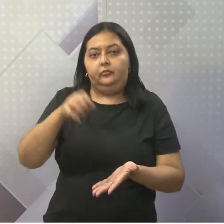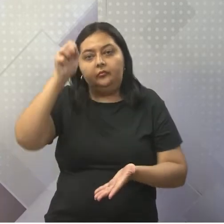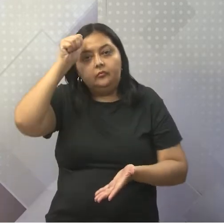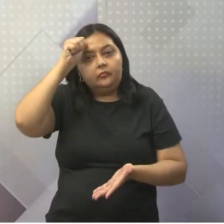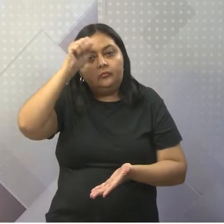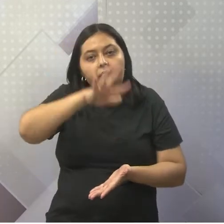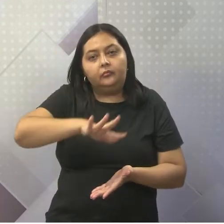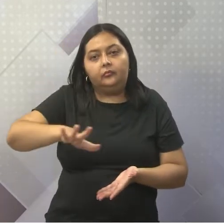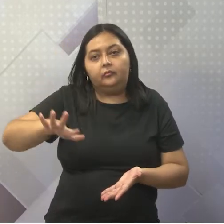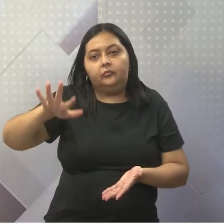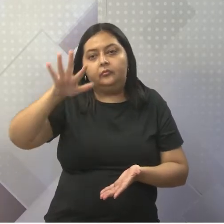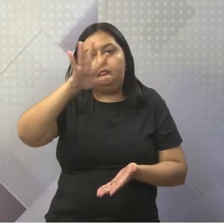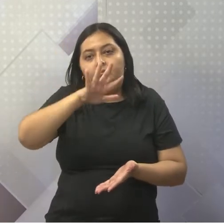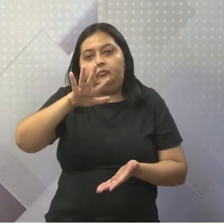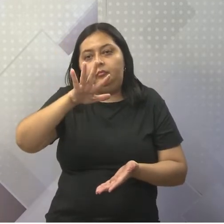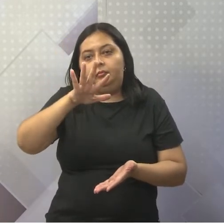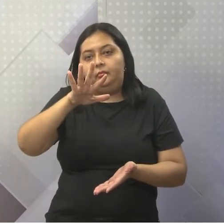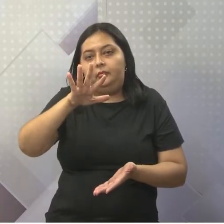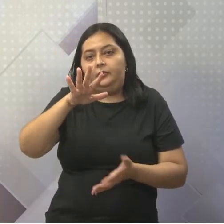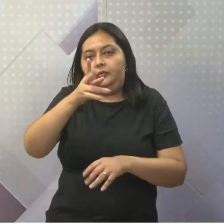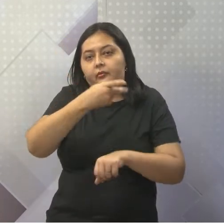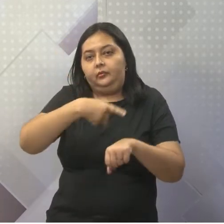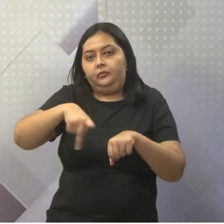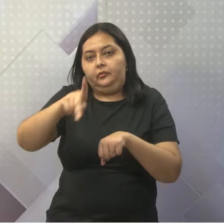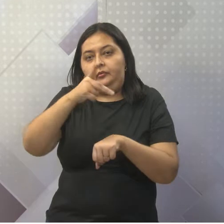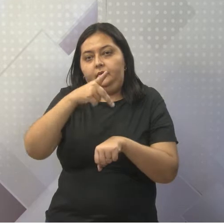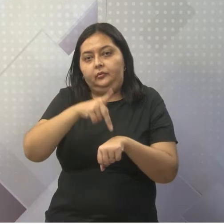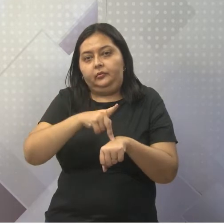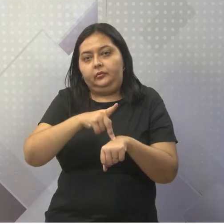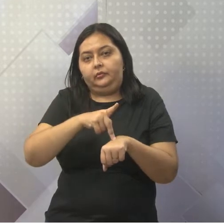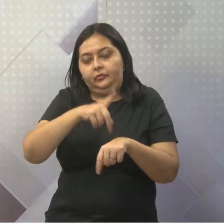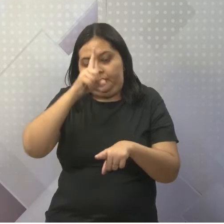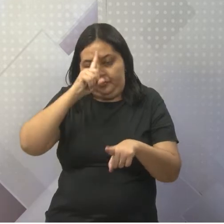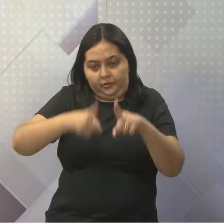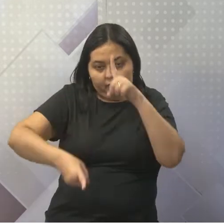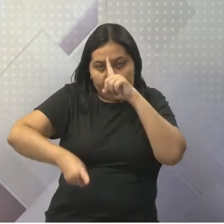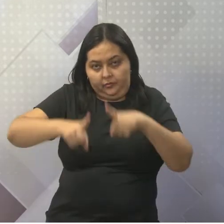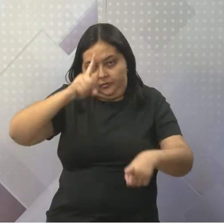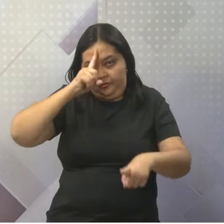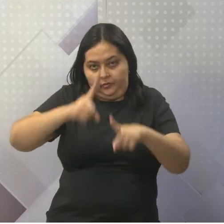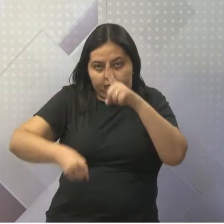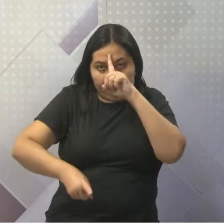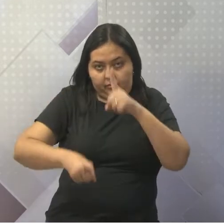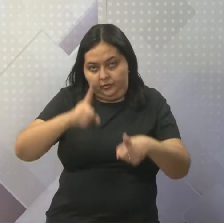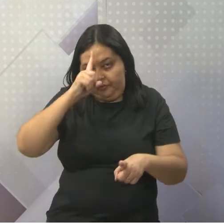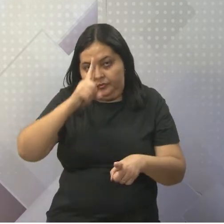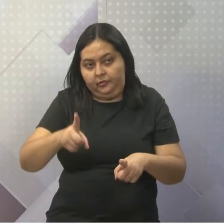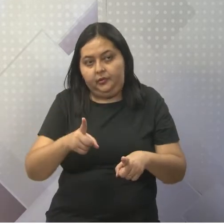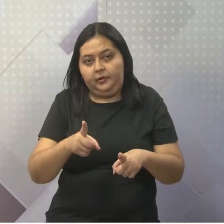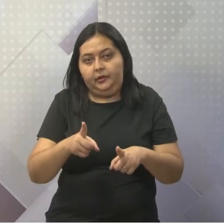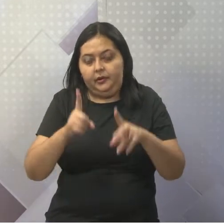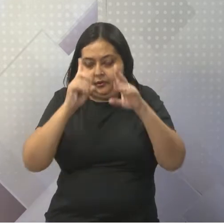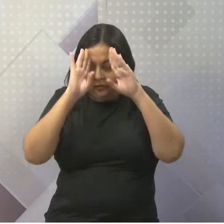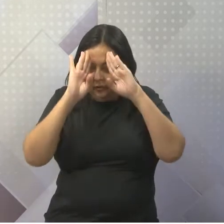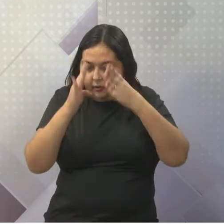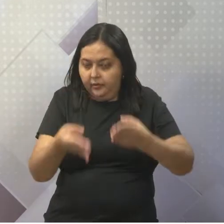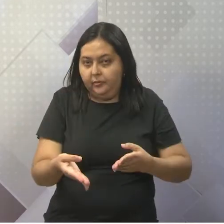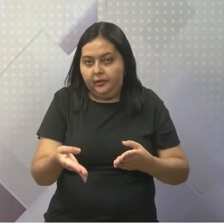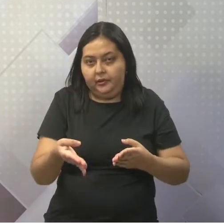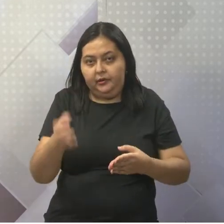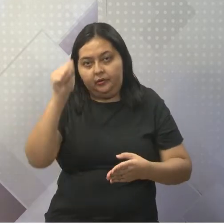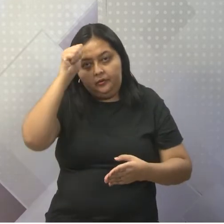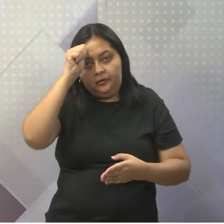europeus, pelas potências europeias, nós vemos que eles não respeitaram os limites territoriais. E muitas